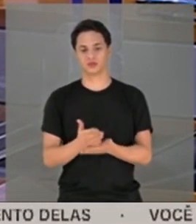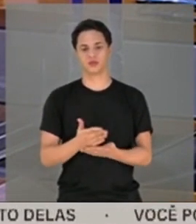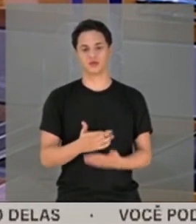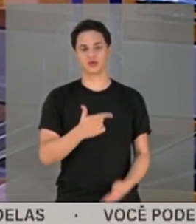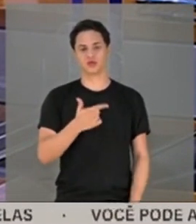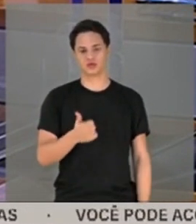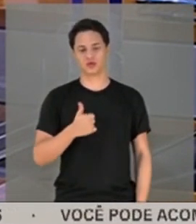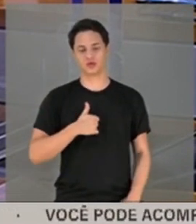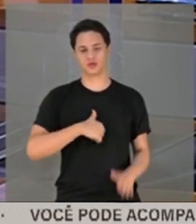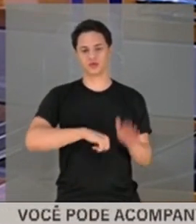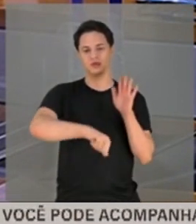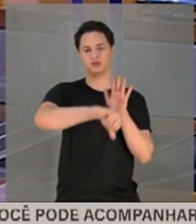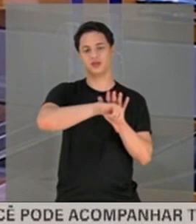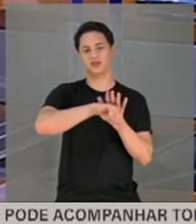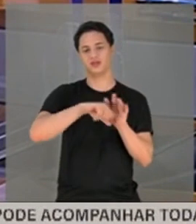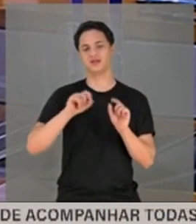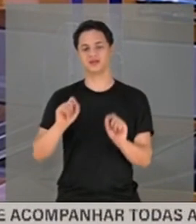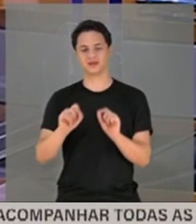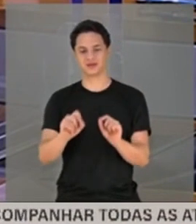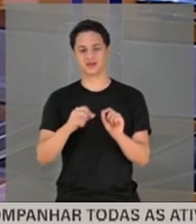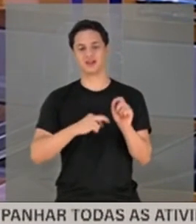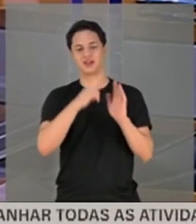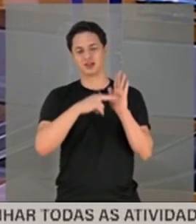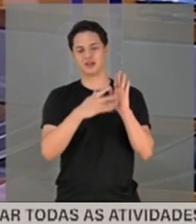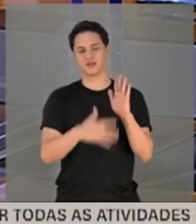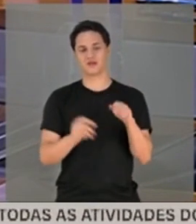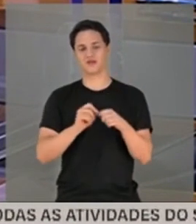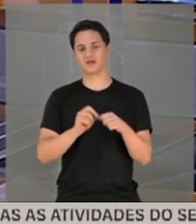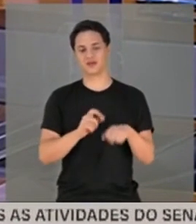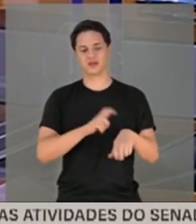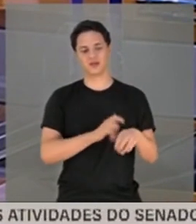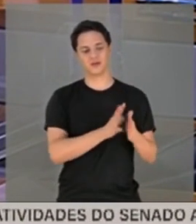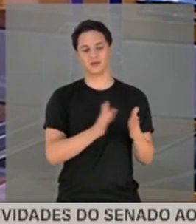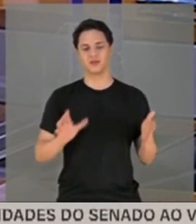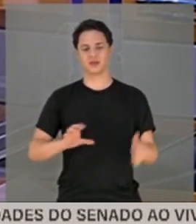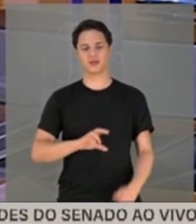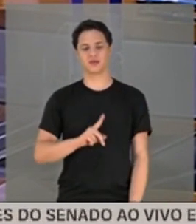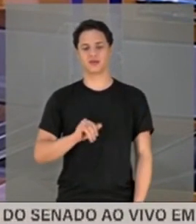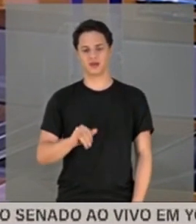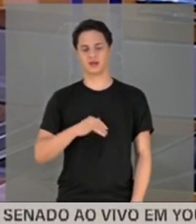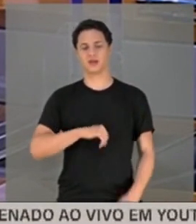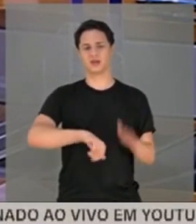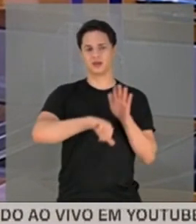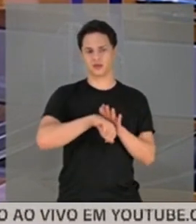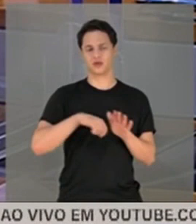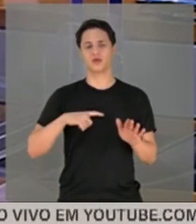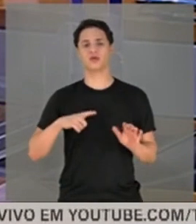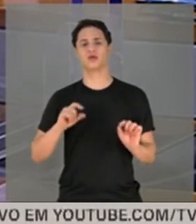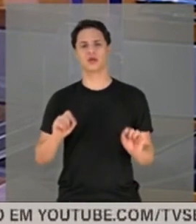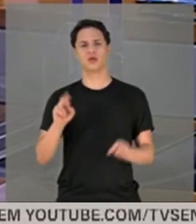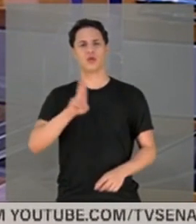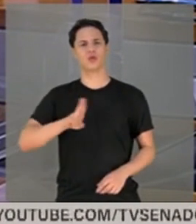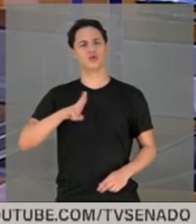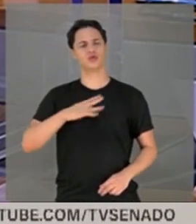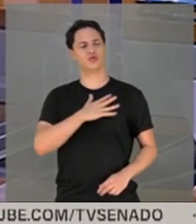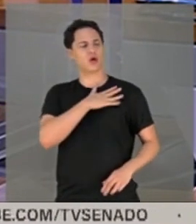crimes em tese que o senador Hernan Calheiros cometeu ao longo dessa CPI. Vários abusos de autoridade, como,